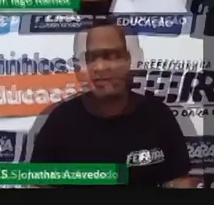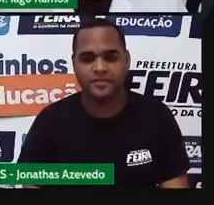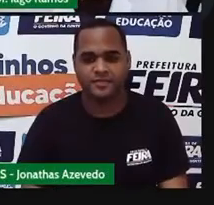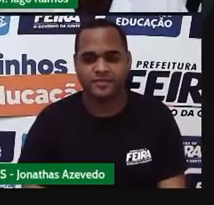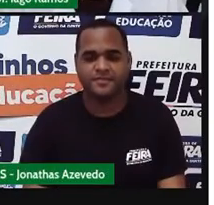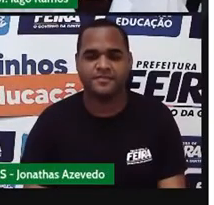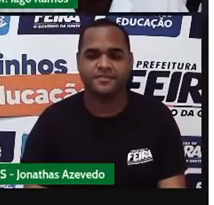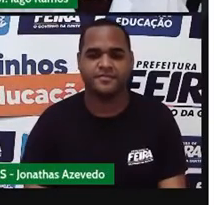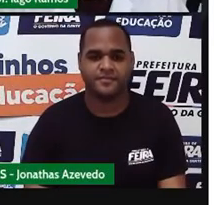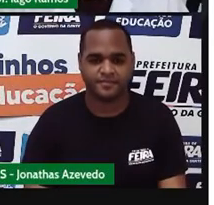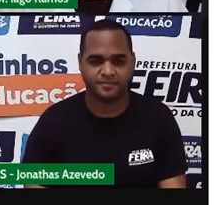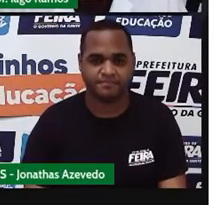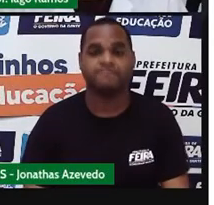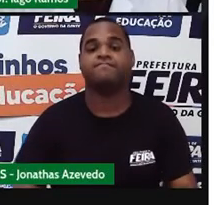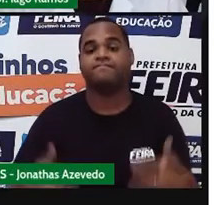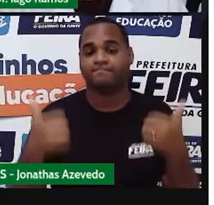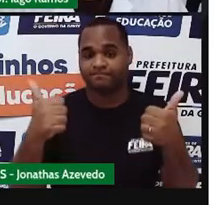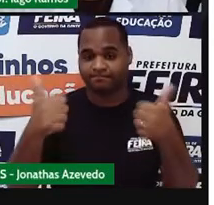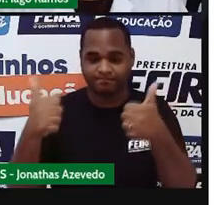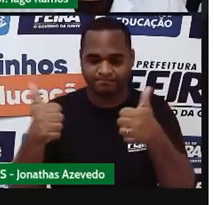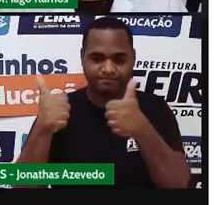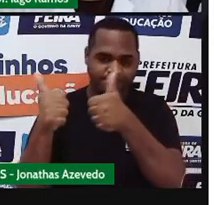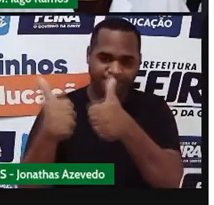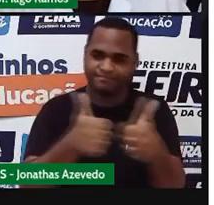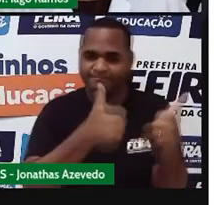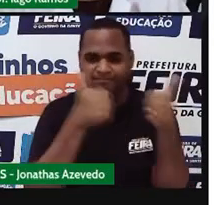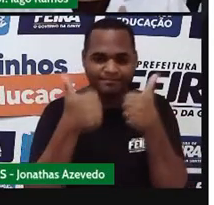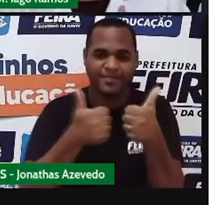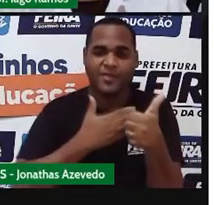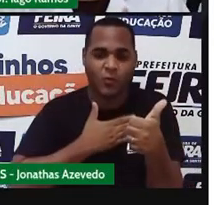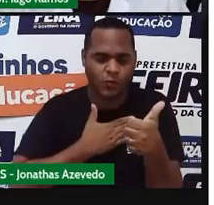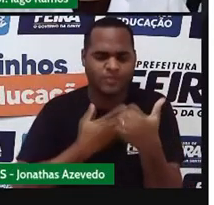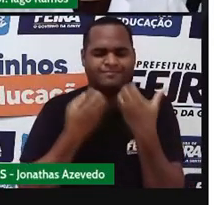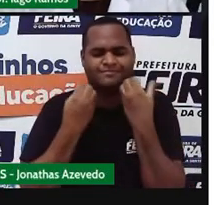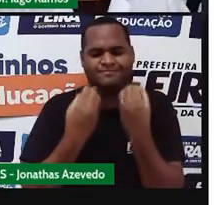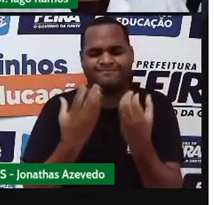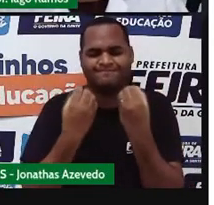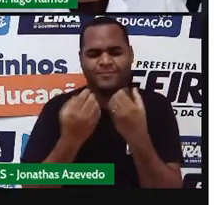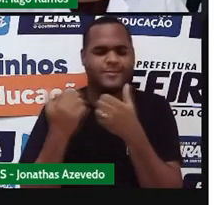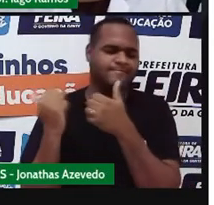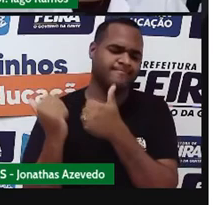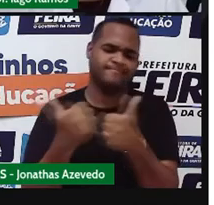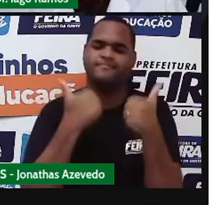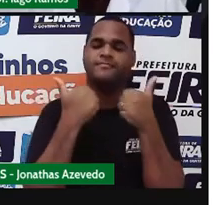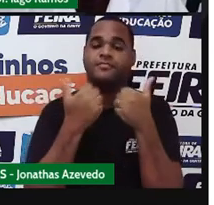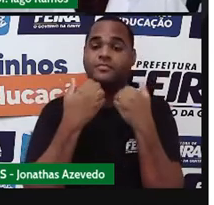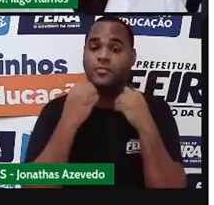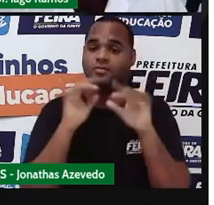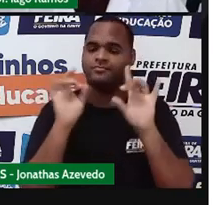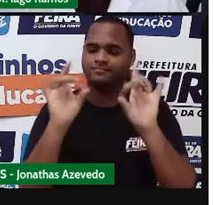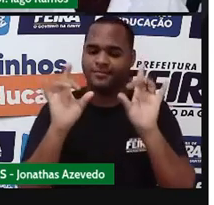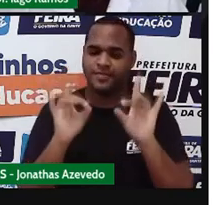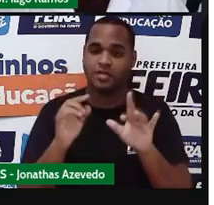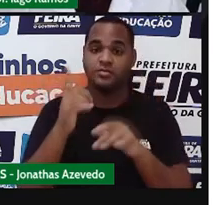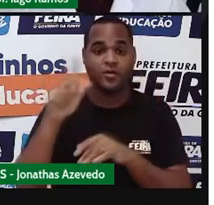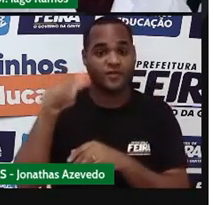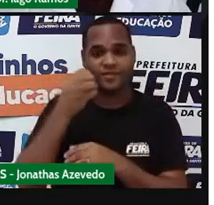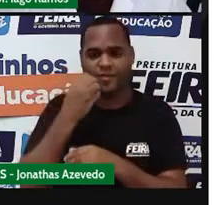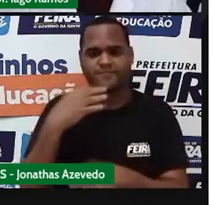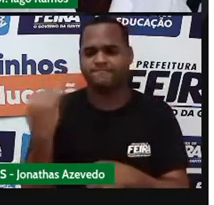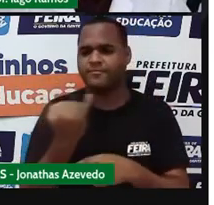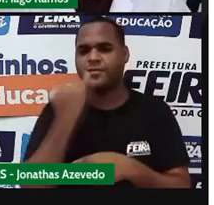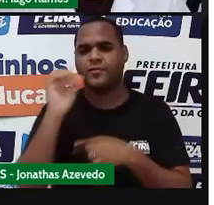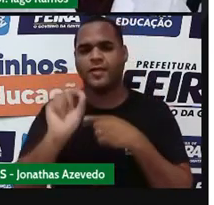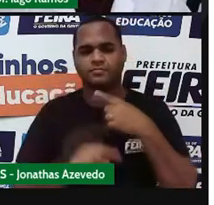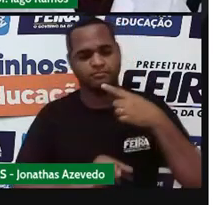que eu espero né? que você tenha curtido essa aula pra mim foi muito bacana estar aqui mais uma vez com vocês e o que é que foi importante nessa